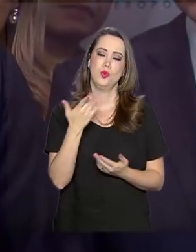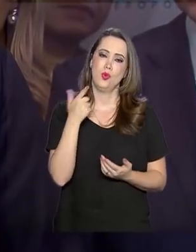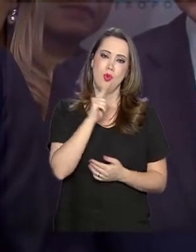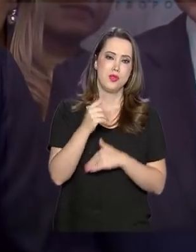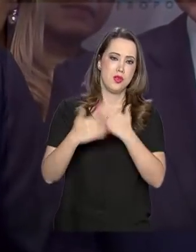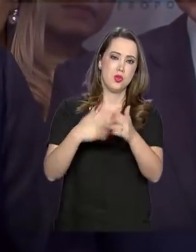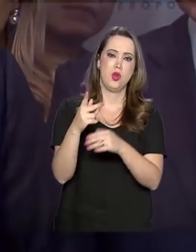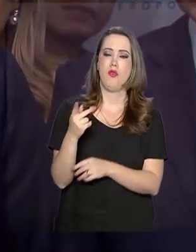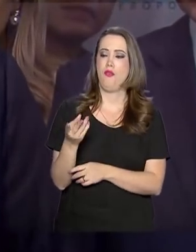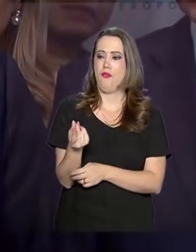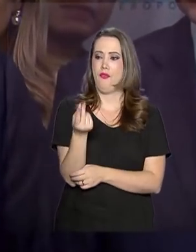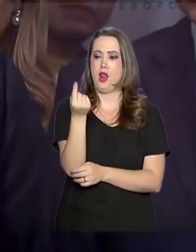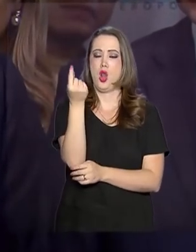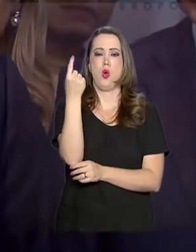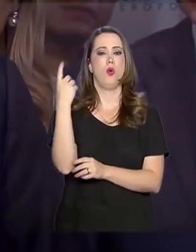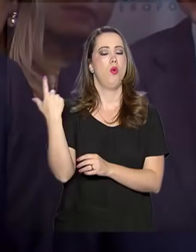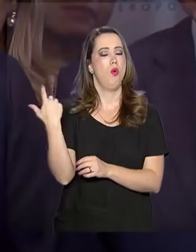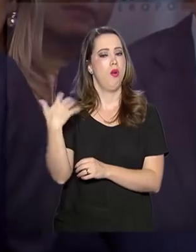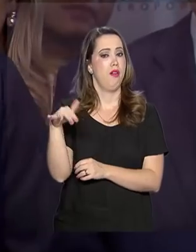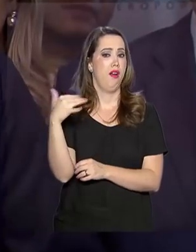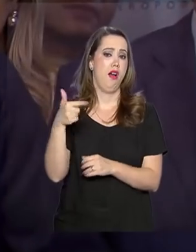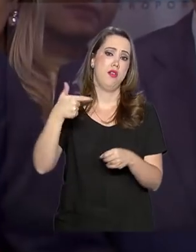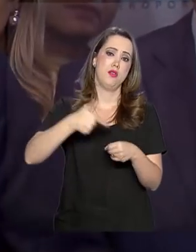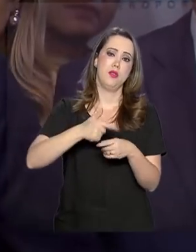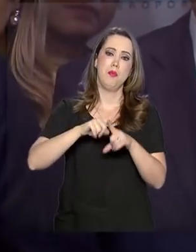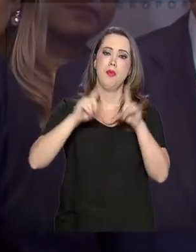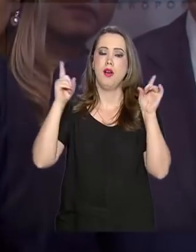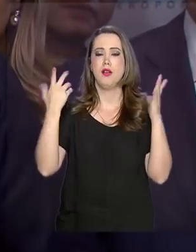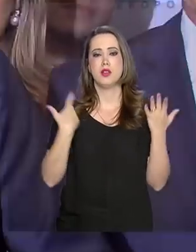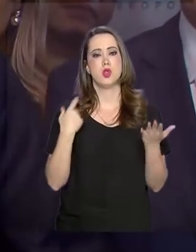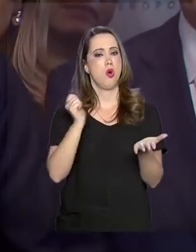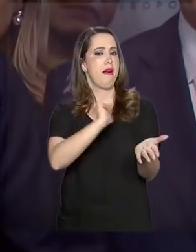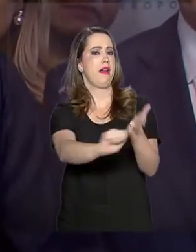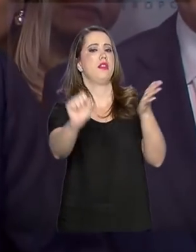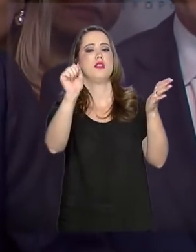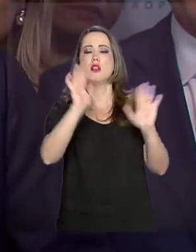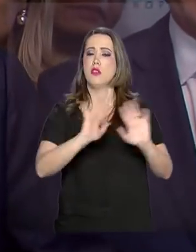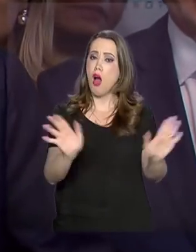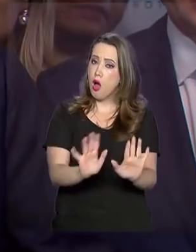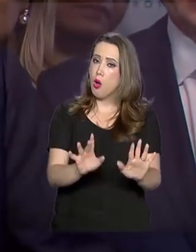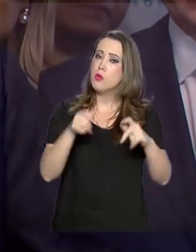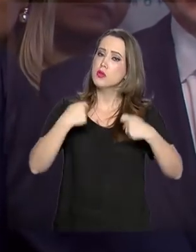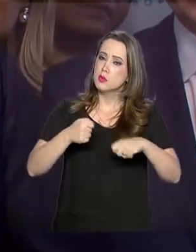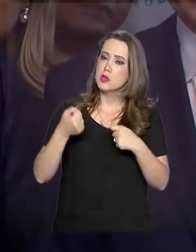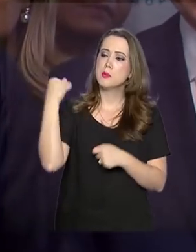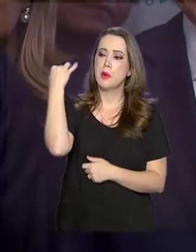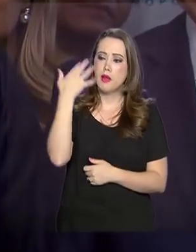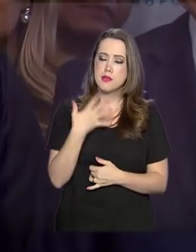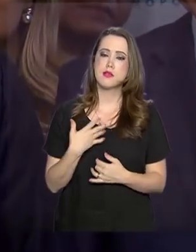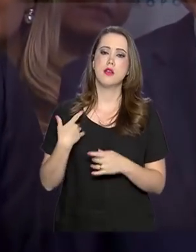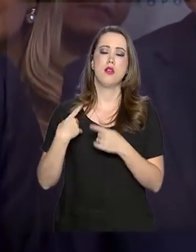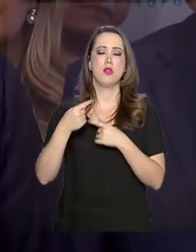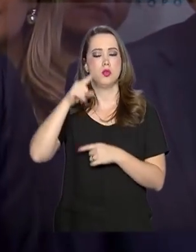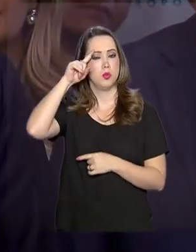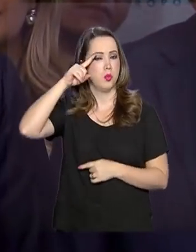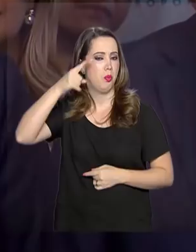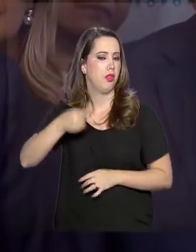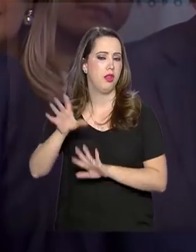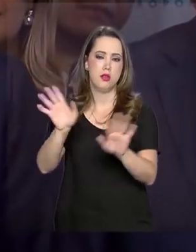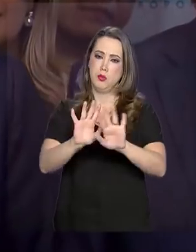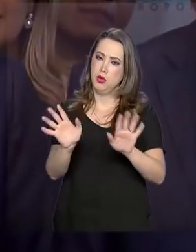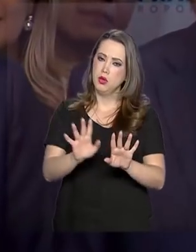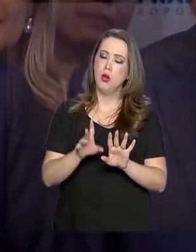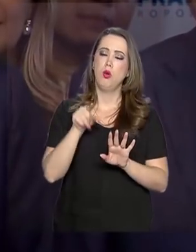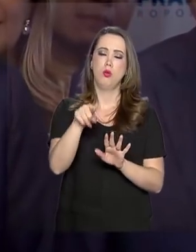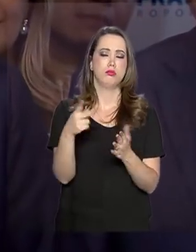preços altos de combustível, sim. Mas não pelo canetaço, não pela imposição do chefe do executivo, em